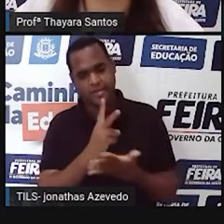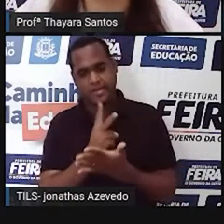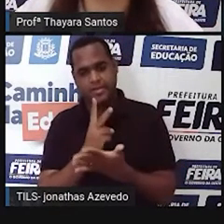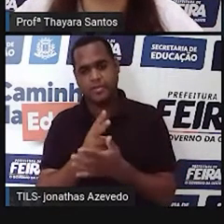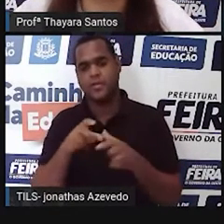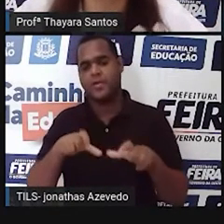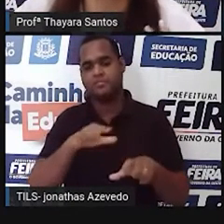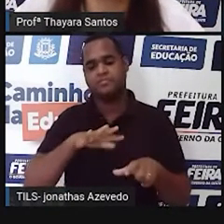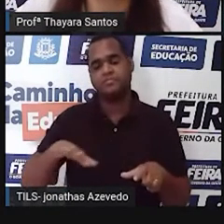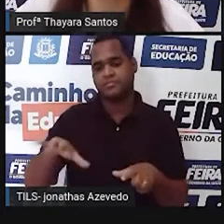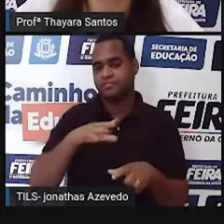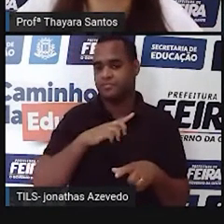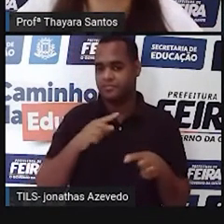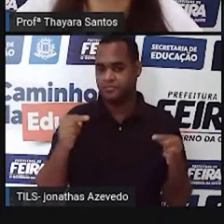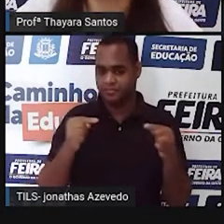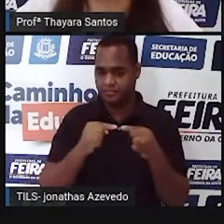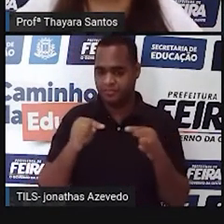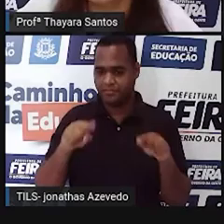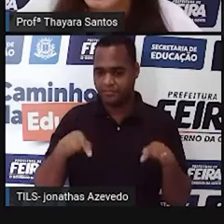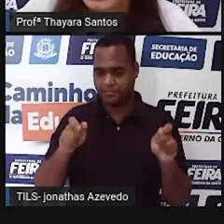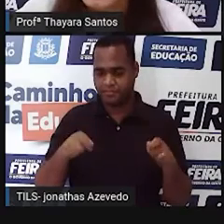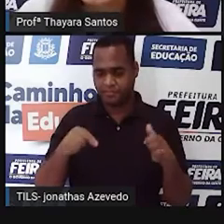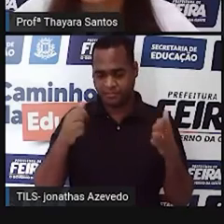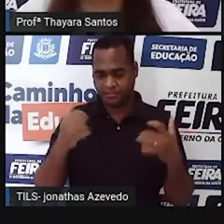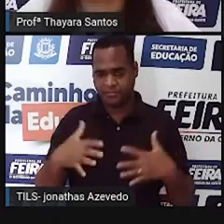naquele ambiente. Isso vale para a gente também.